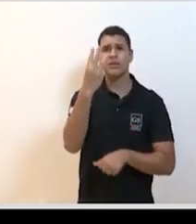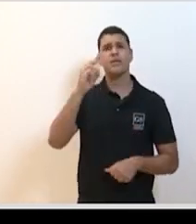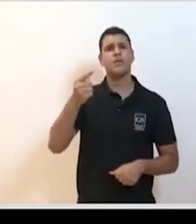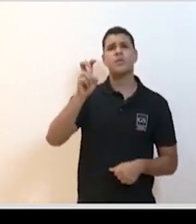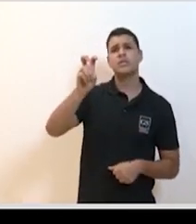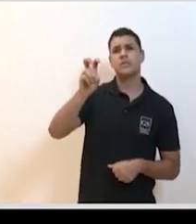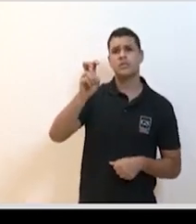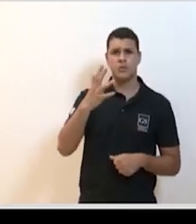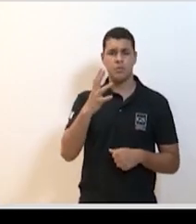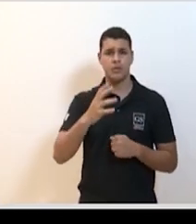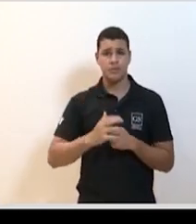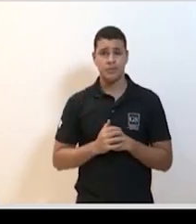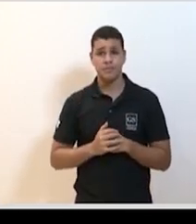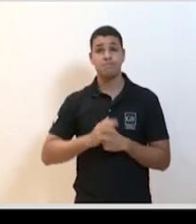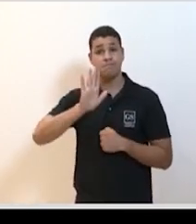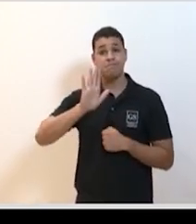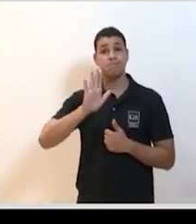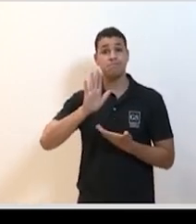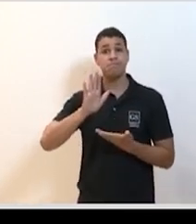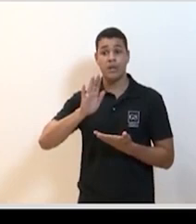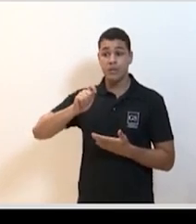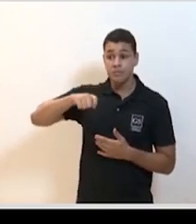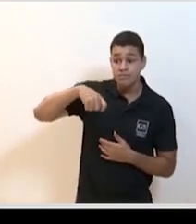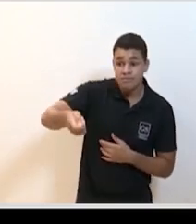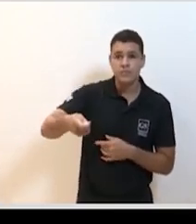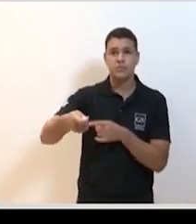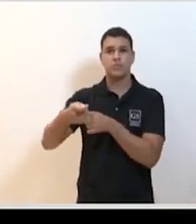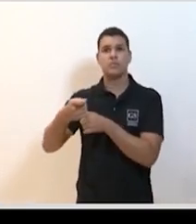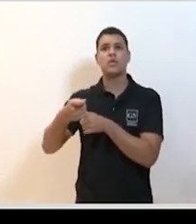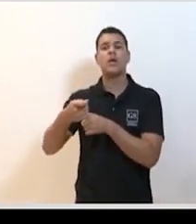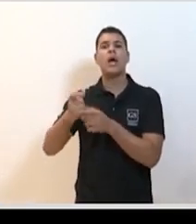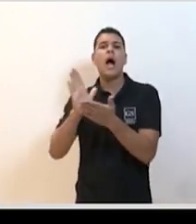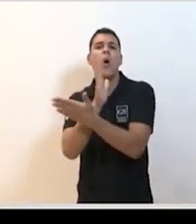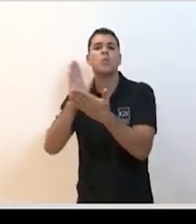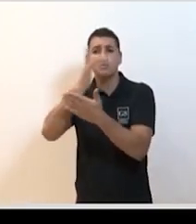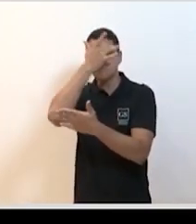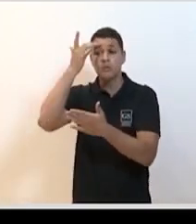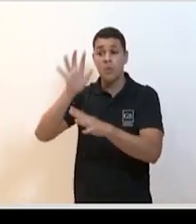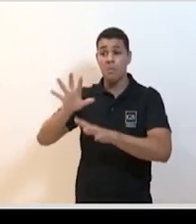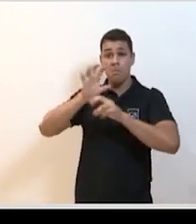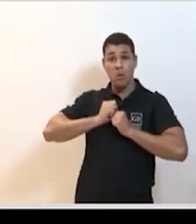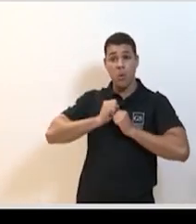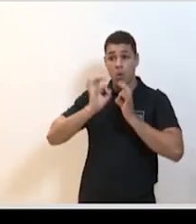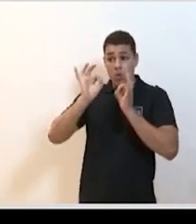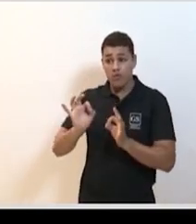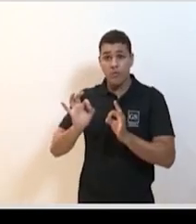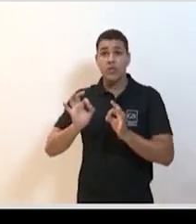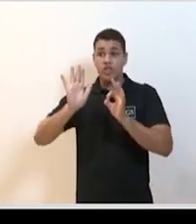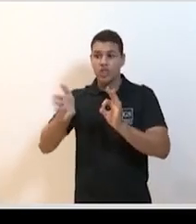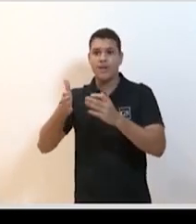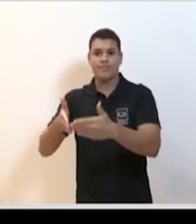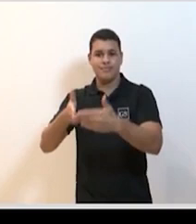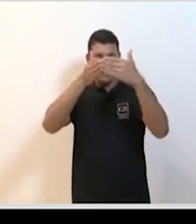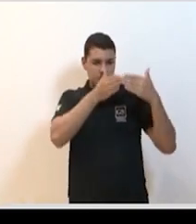Mas, novamente, como o denominador dessa taxa são os casos confirmados, a gente acaba superestimando